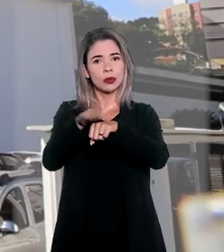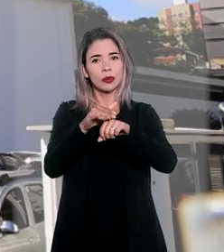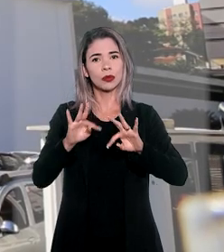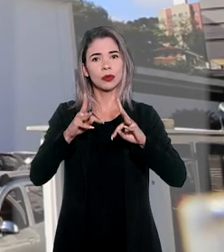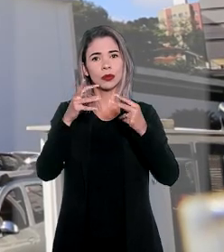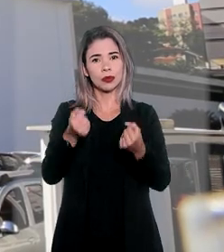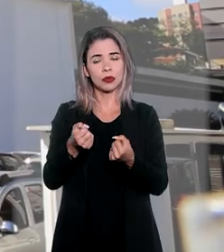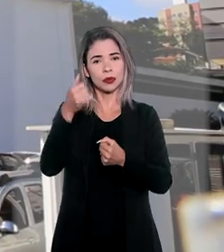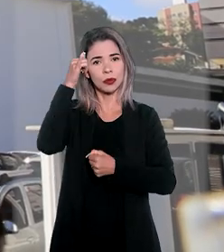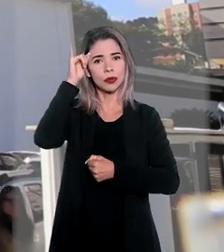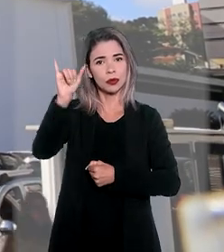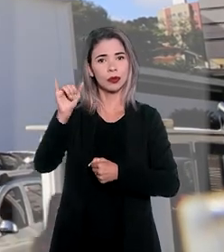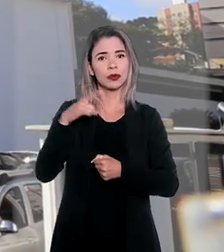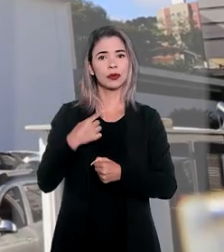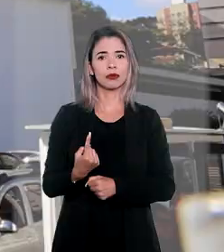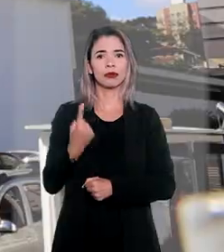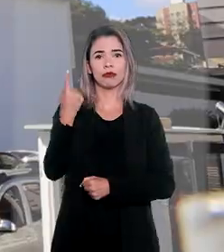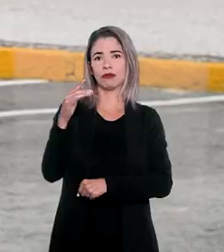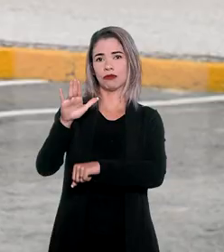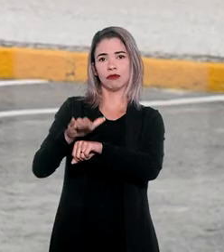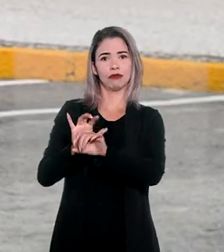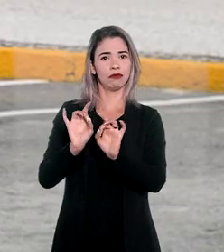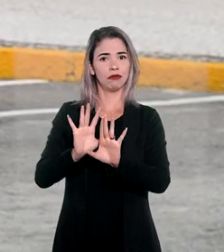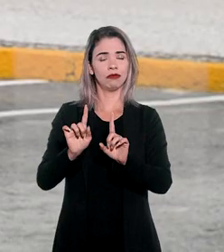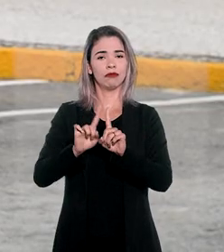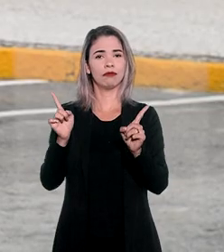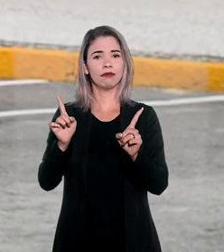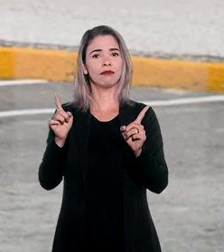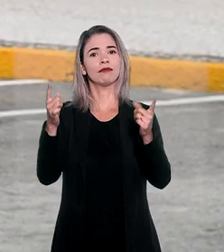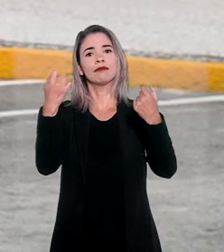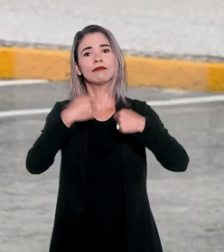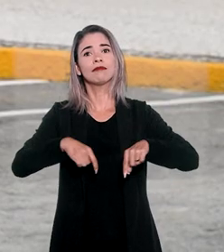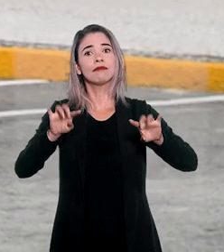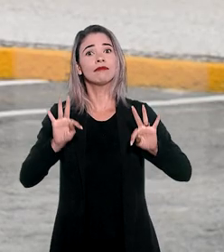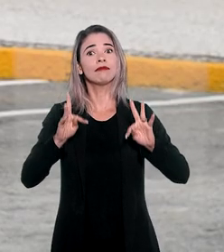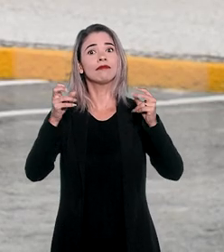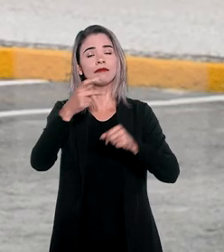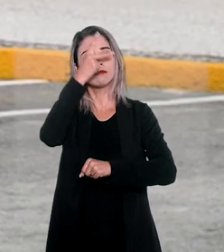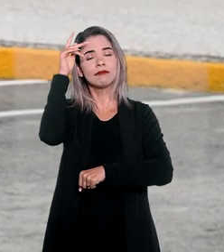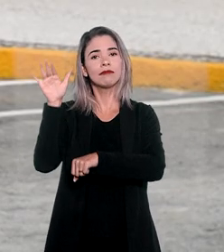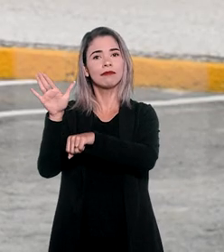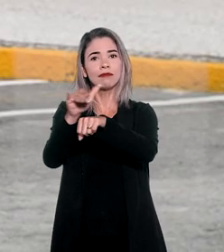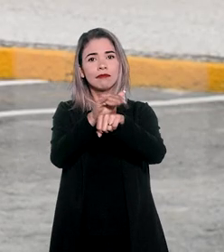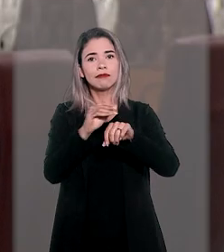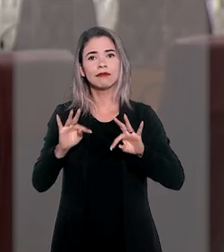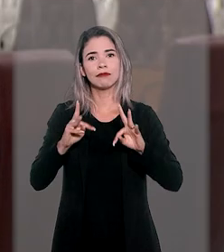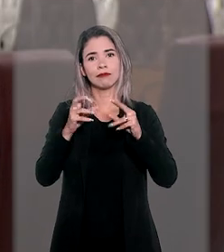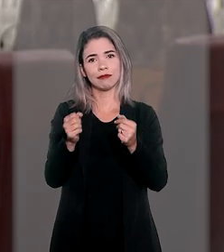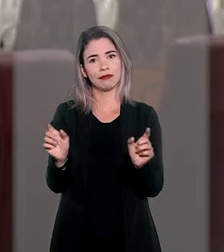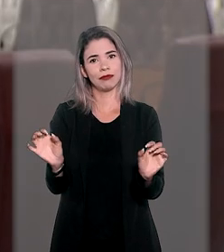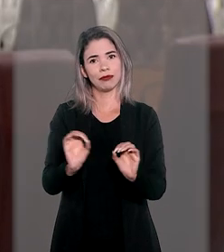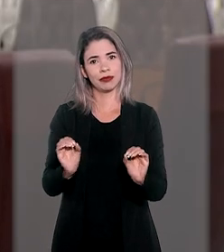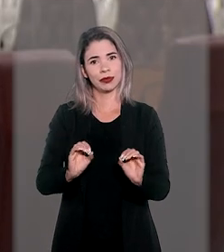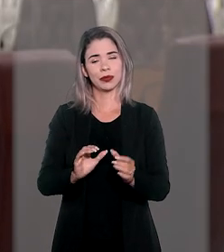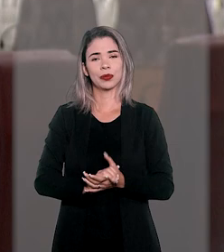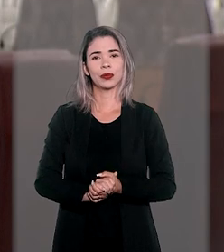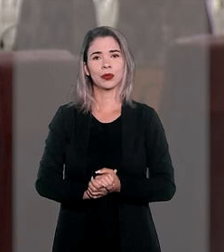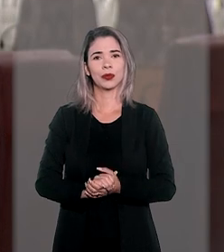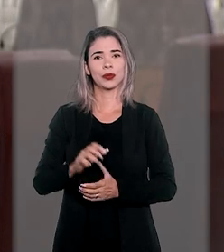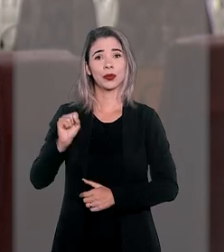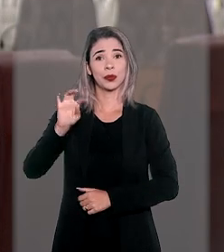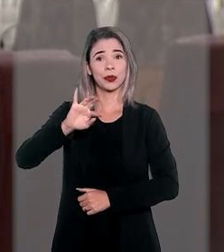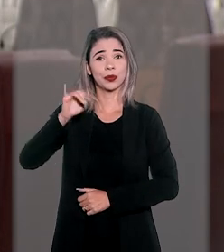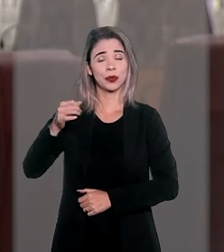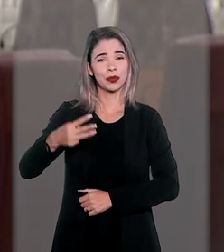consumativa e decidindo ser desnecessária a intimação de todos os executados. No STJ, a terceira